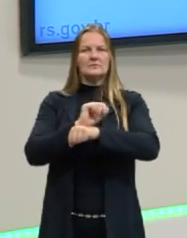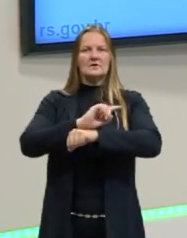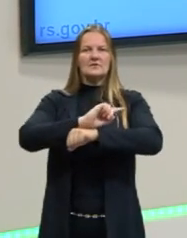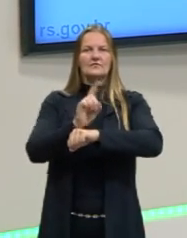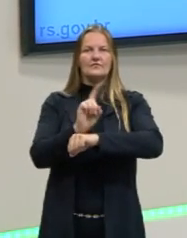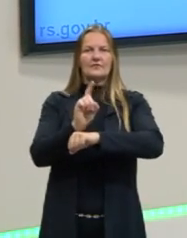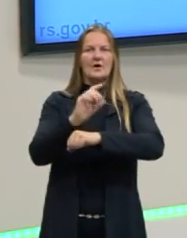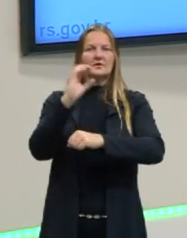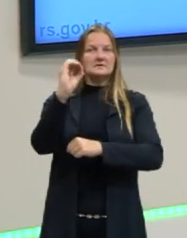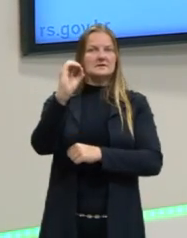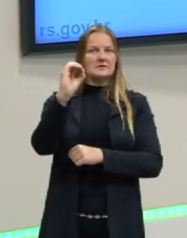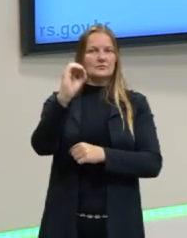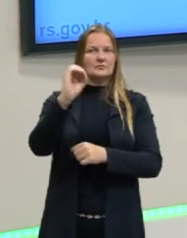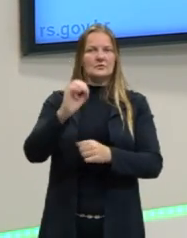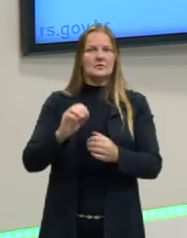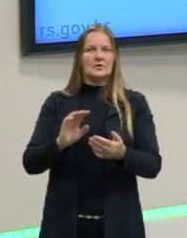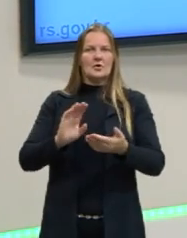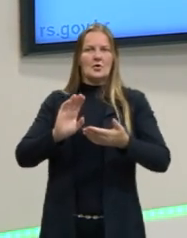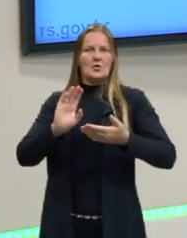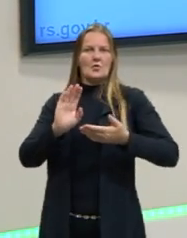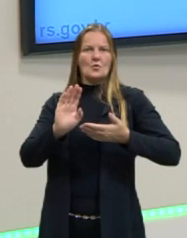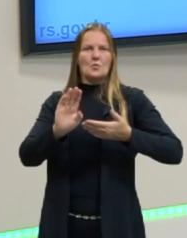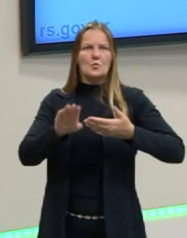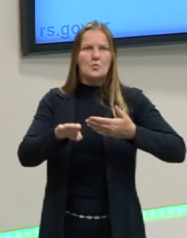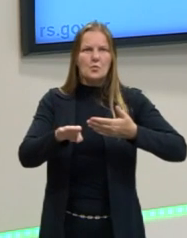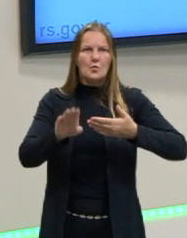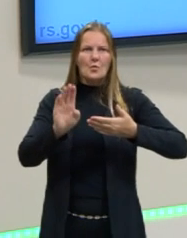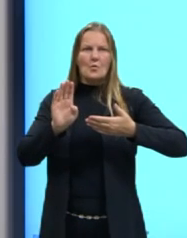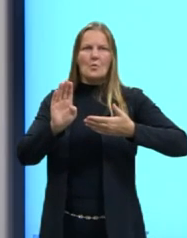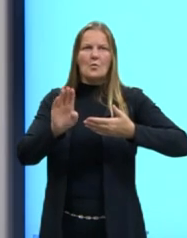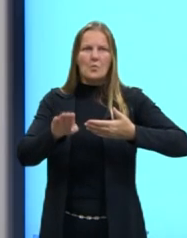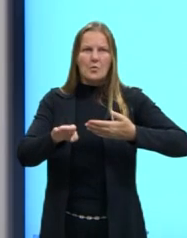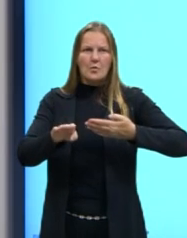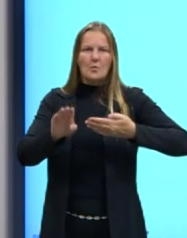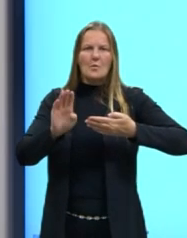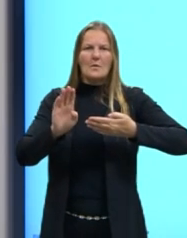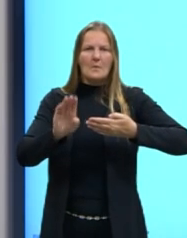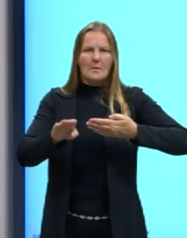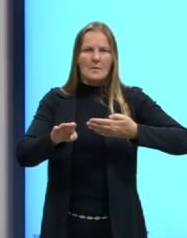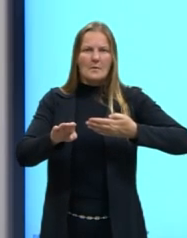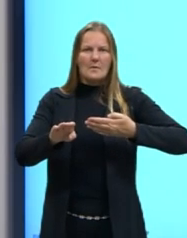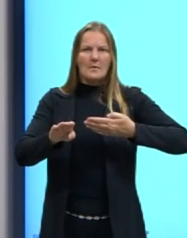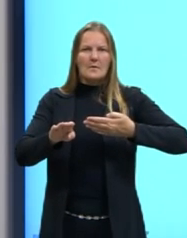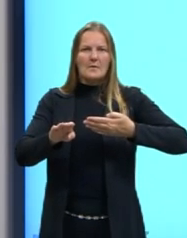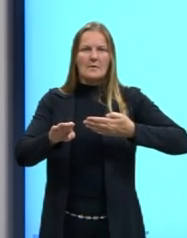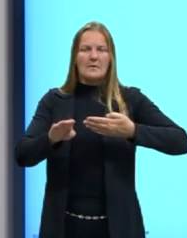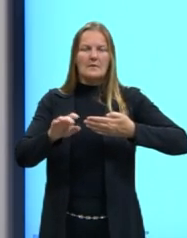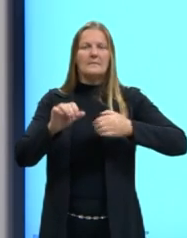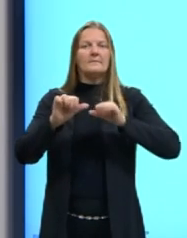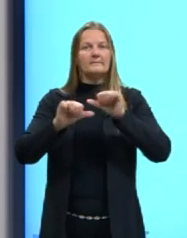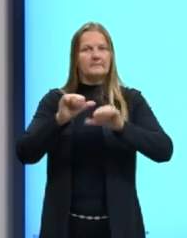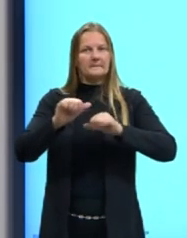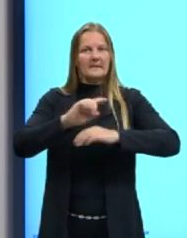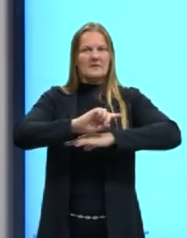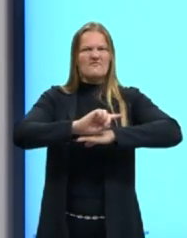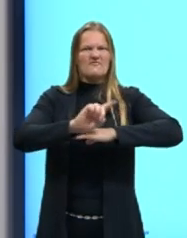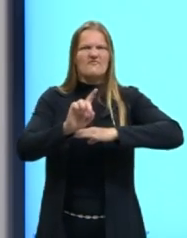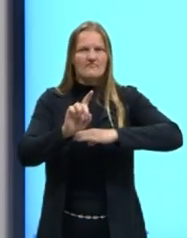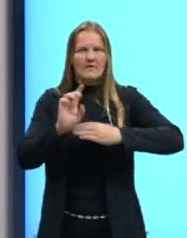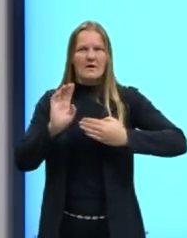zero. Quando a gente pisa, então, no acelerador, para colocar esse carro em movimento, a gente muda a velocidade.